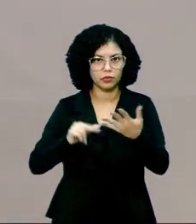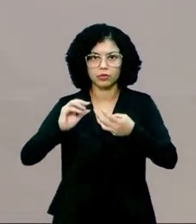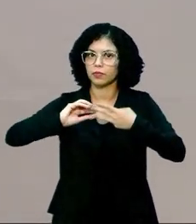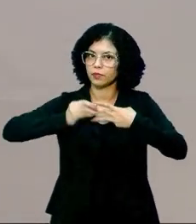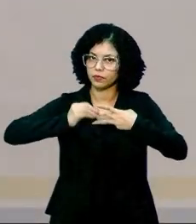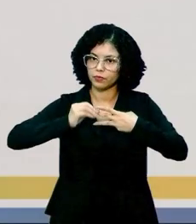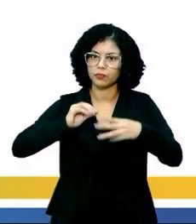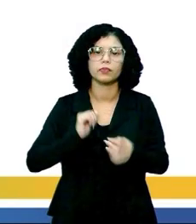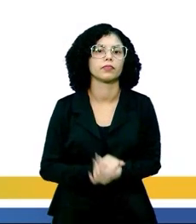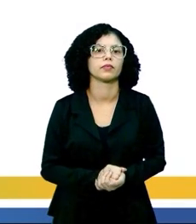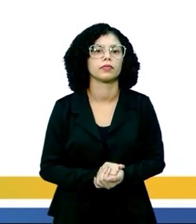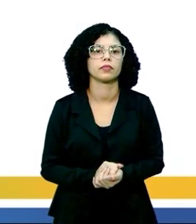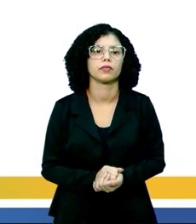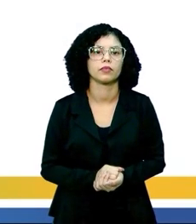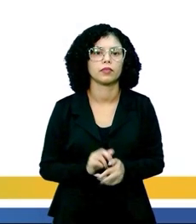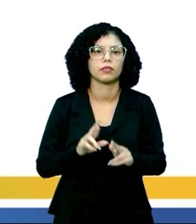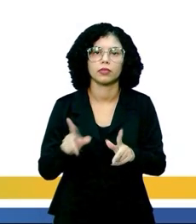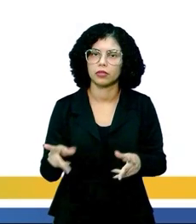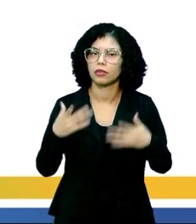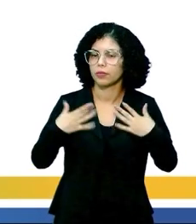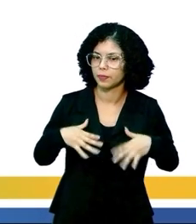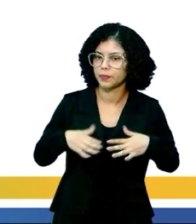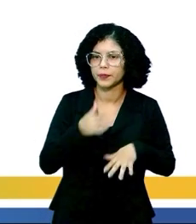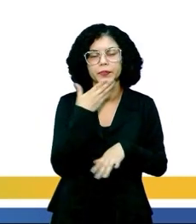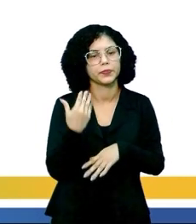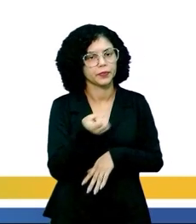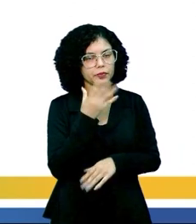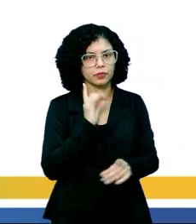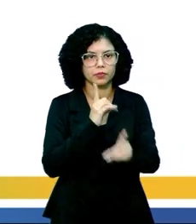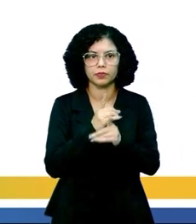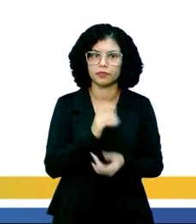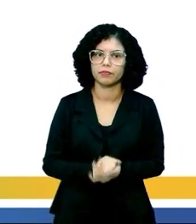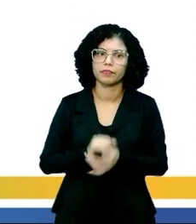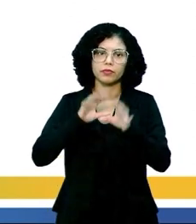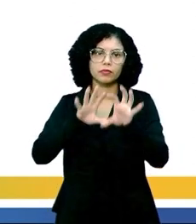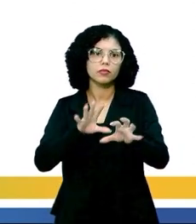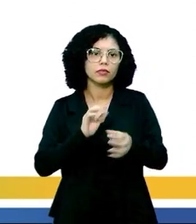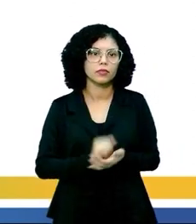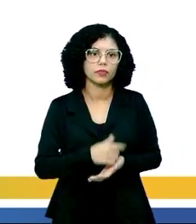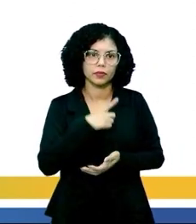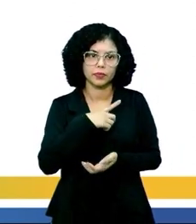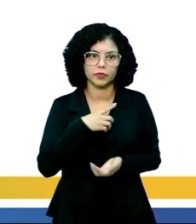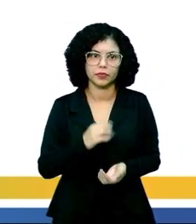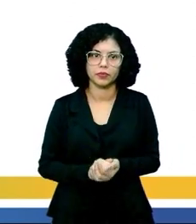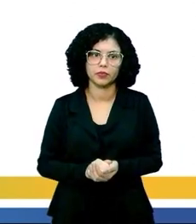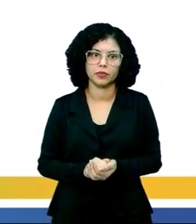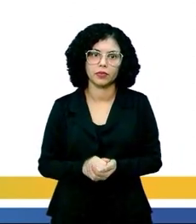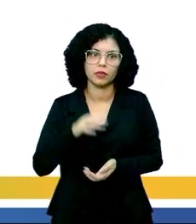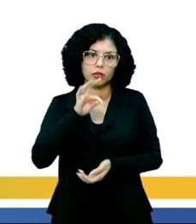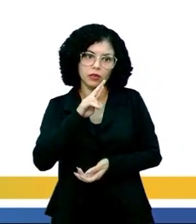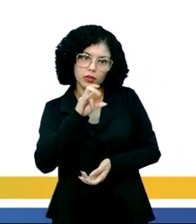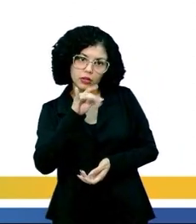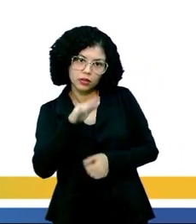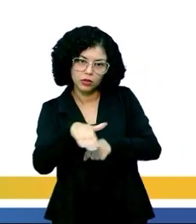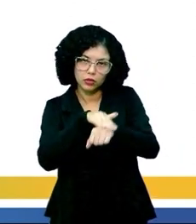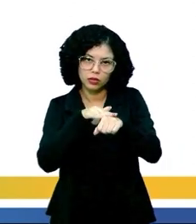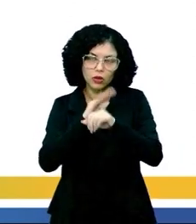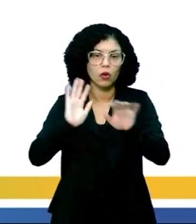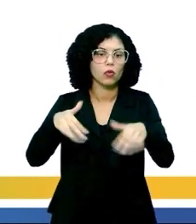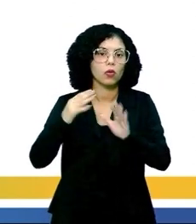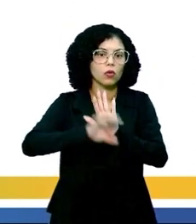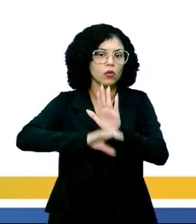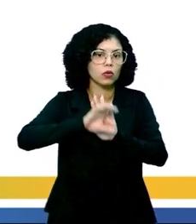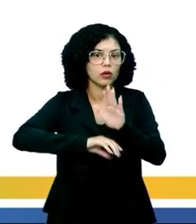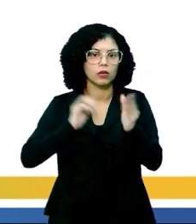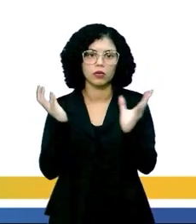diferençazinha aí, tranquilo de se encontrar. Com isso, a gente tem os tecidos. Quais são os conceitos de